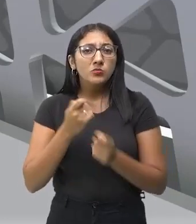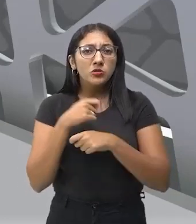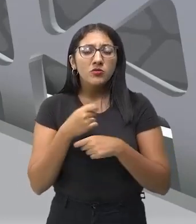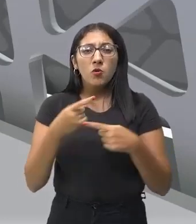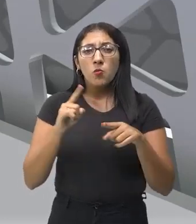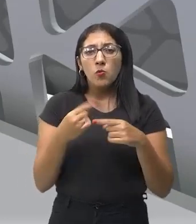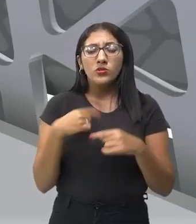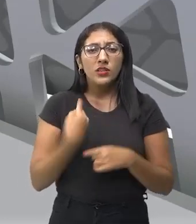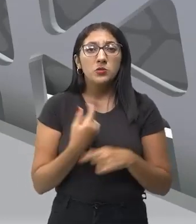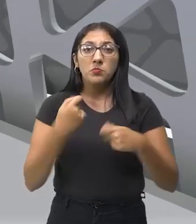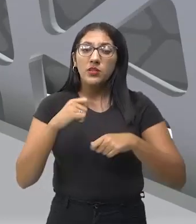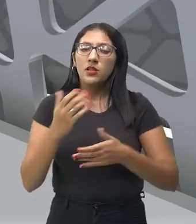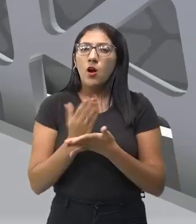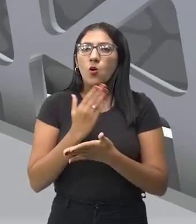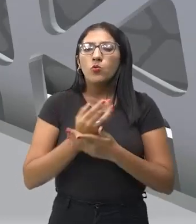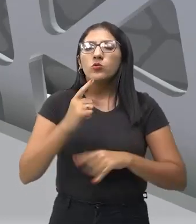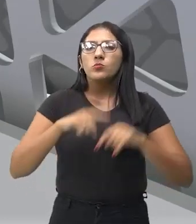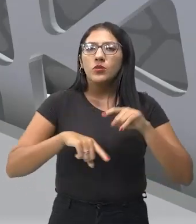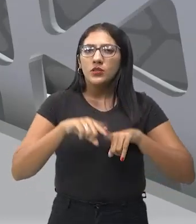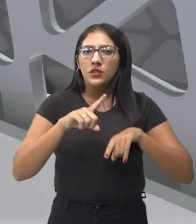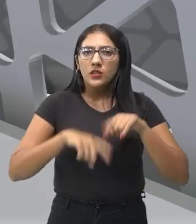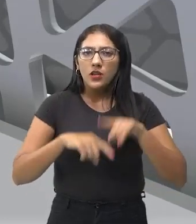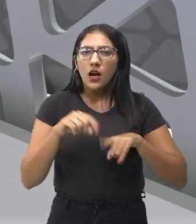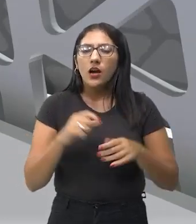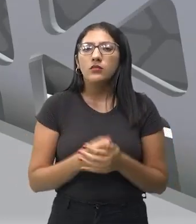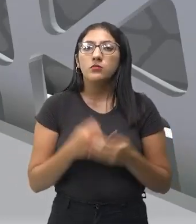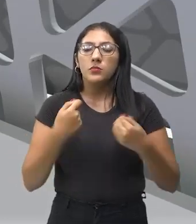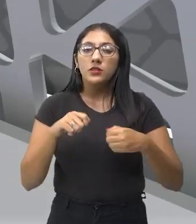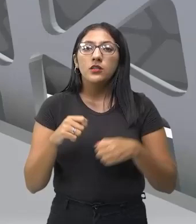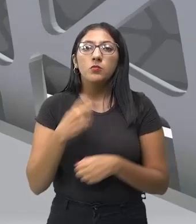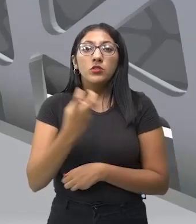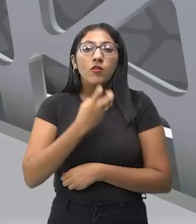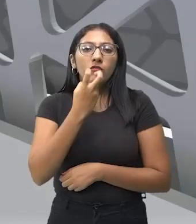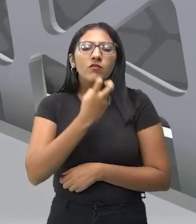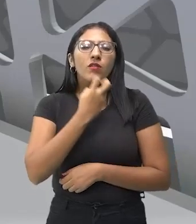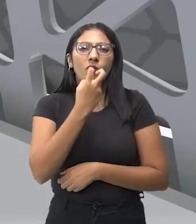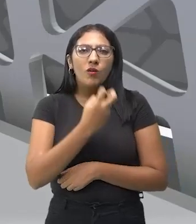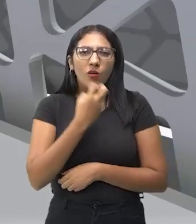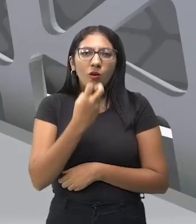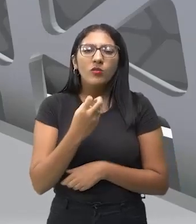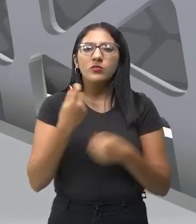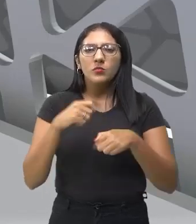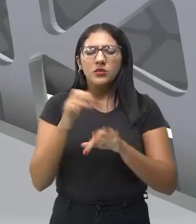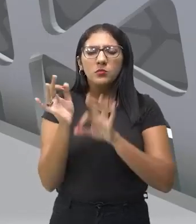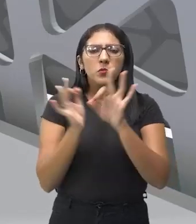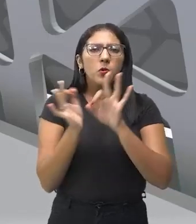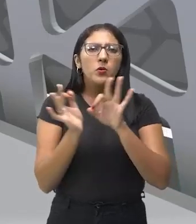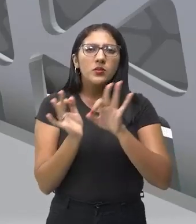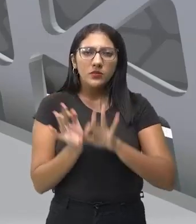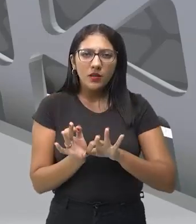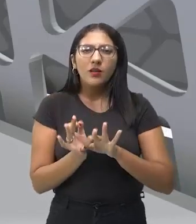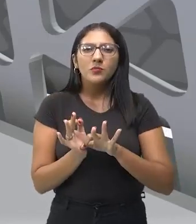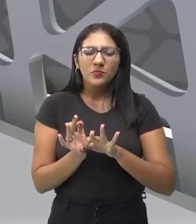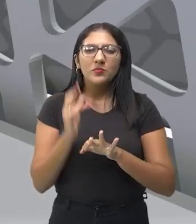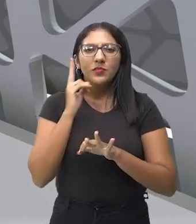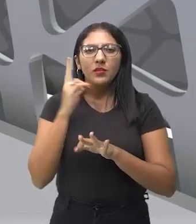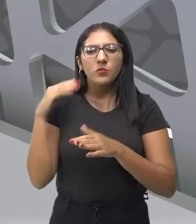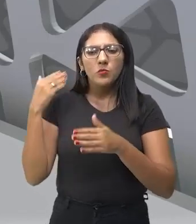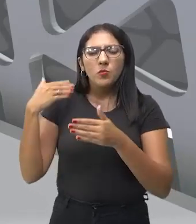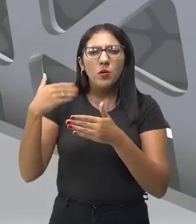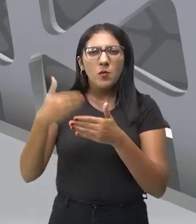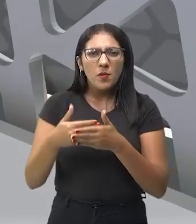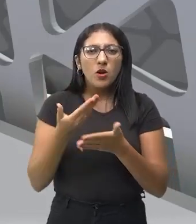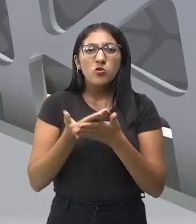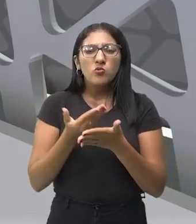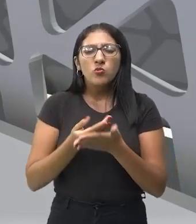nós precisamos de instrumentos musicais, nós precisamos da voz, nós precisamos organizar. E, desde o começo, nós estamos